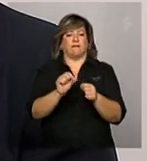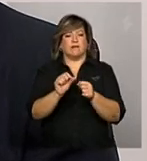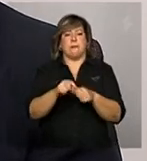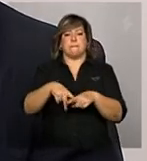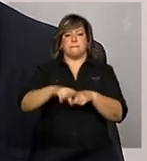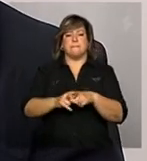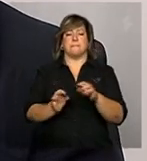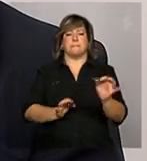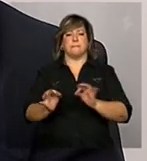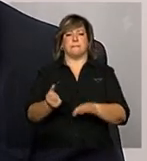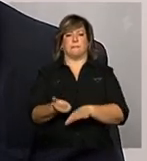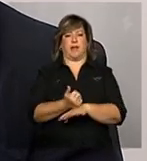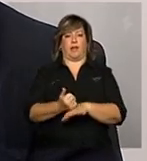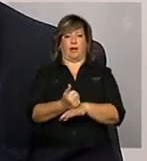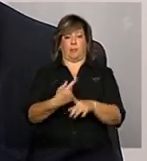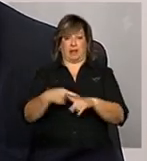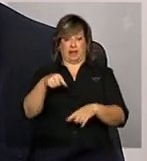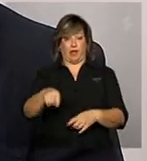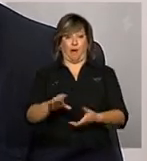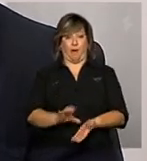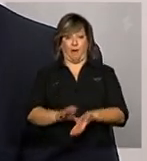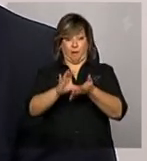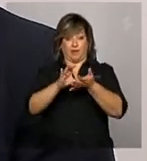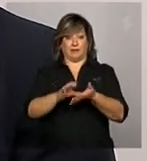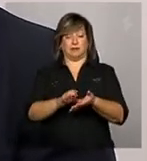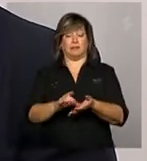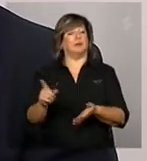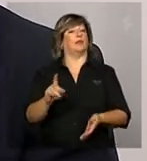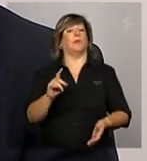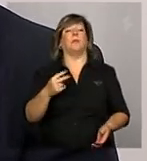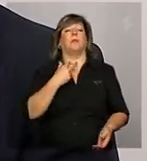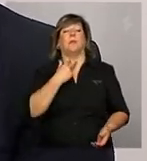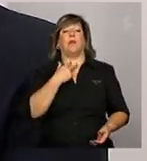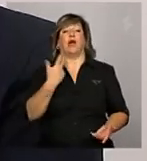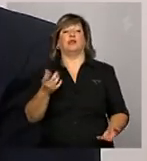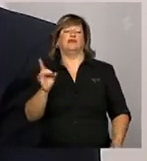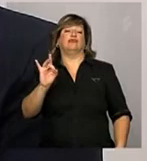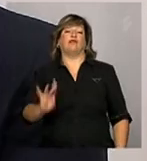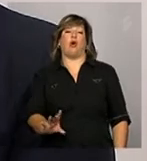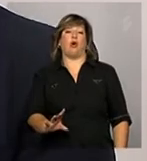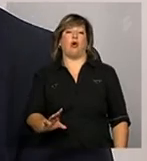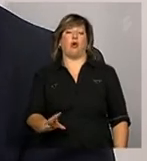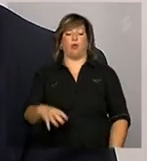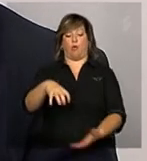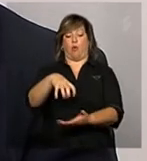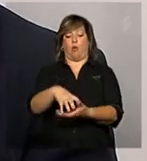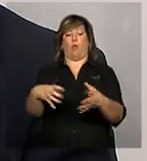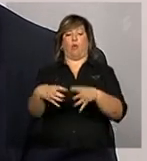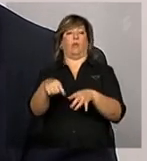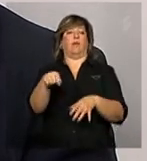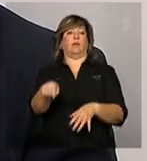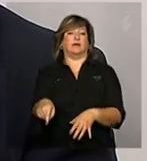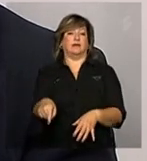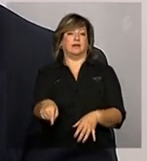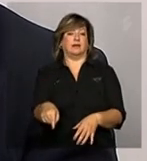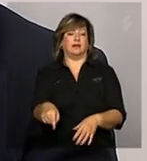Por quê? O Conselho, ele não deve ser tão somente um colegiado que só vai ser